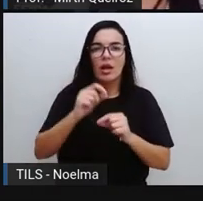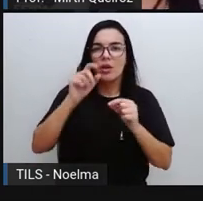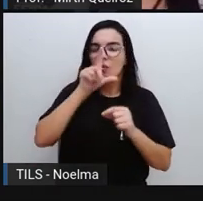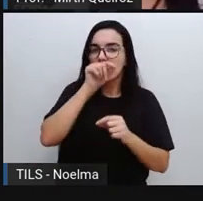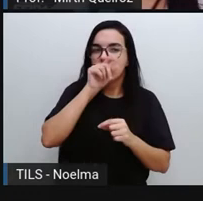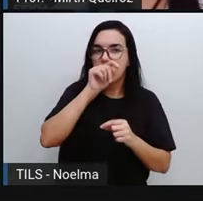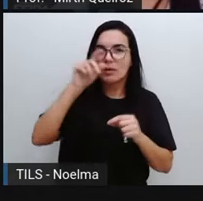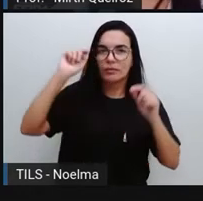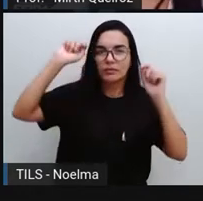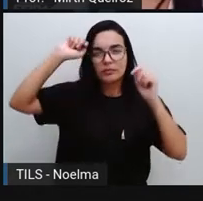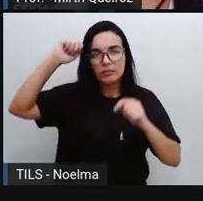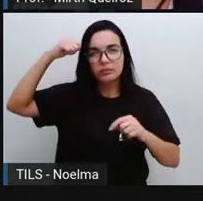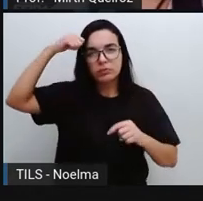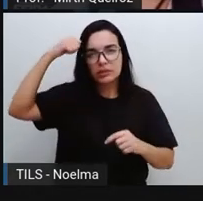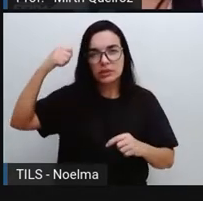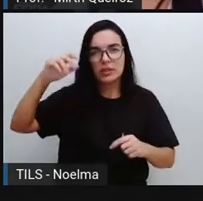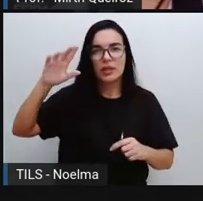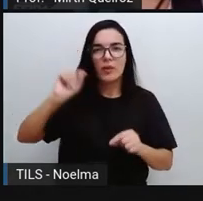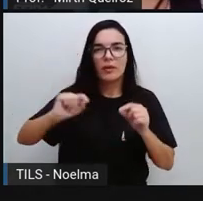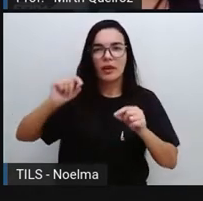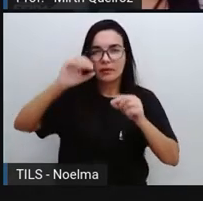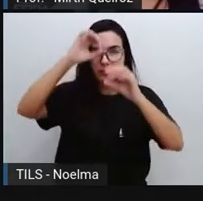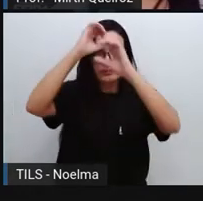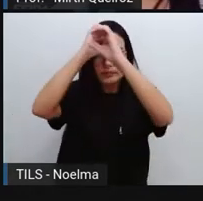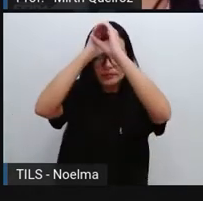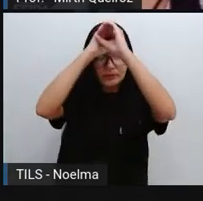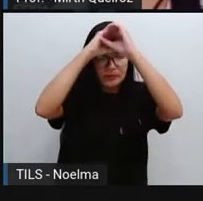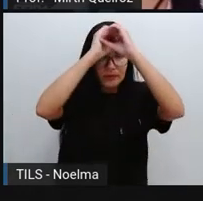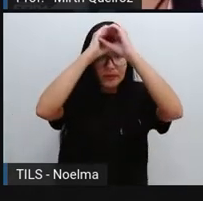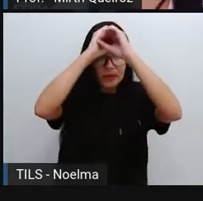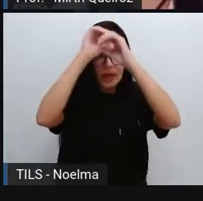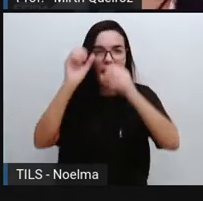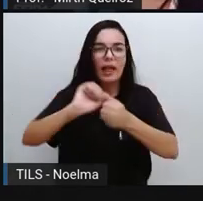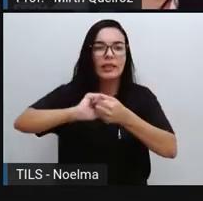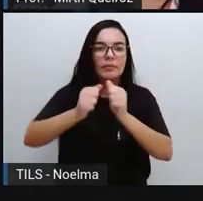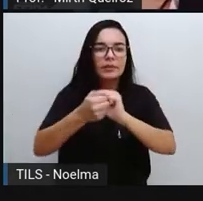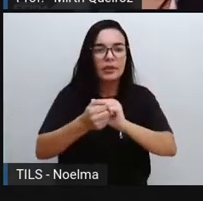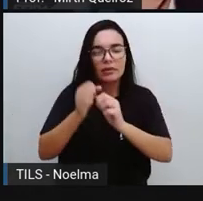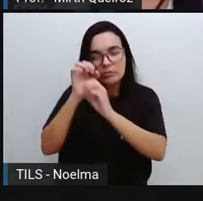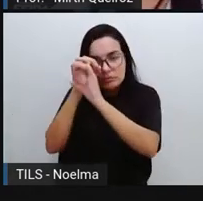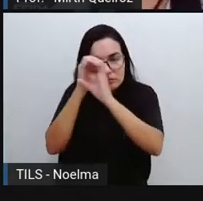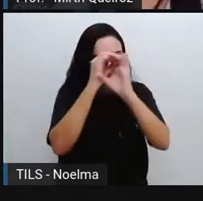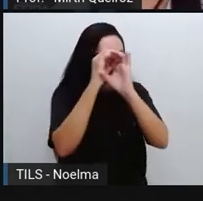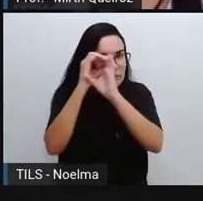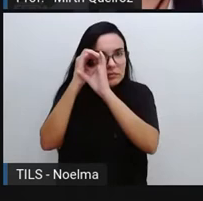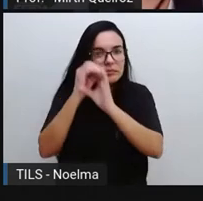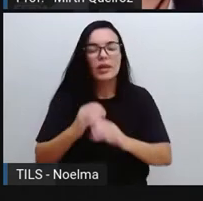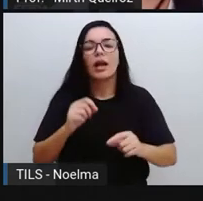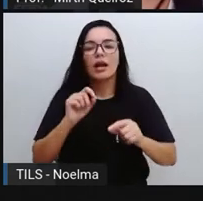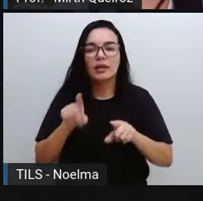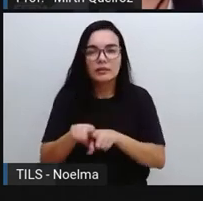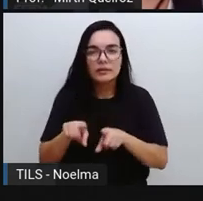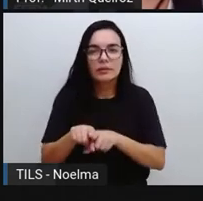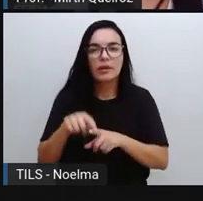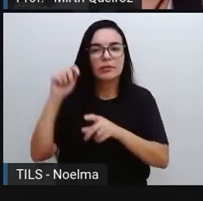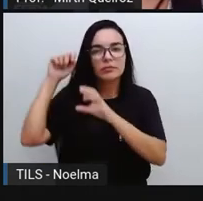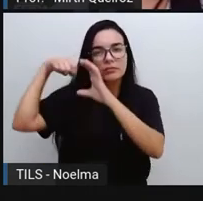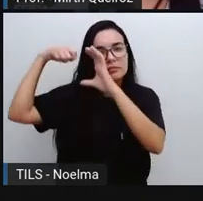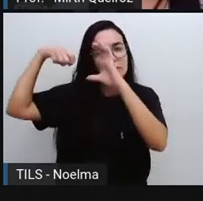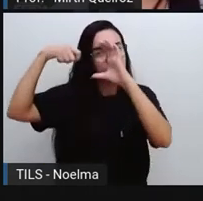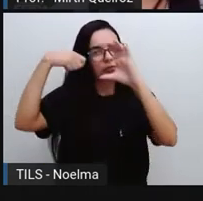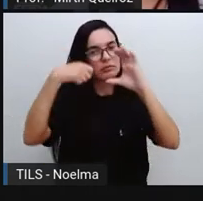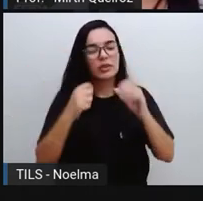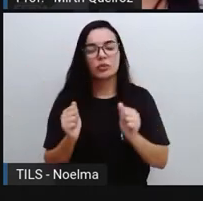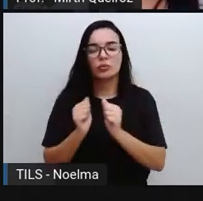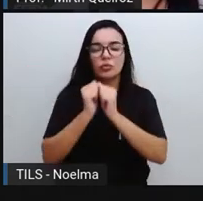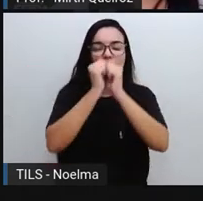comuns na região, com câmeras e aparelhos de GPS. Quando eles voam atrás de comida, os pesquisadores observam as